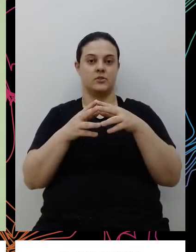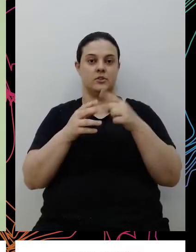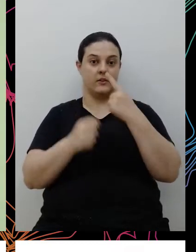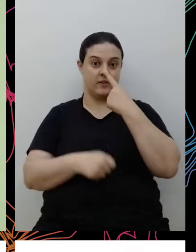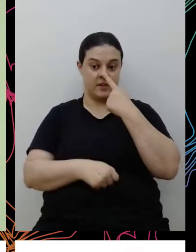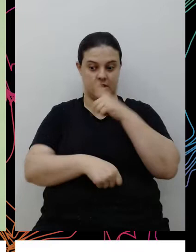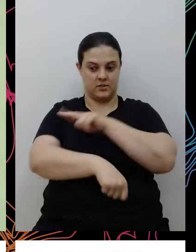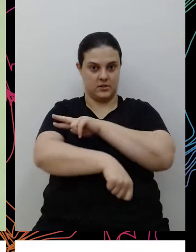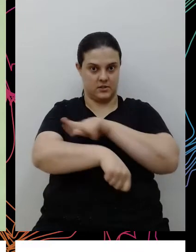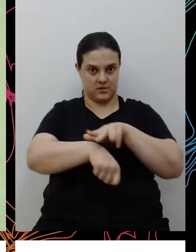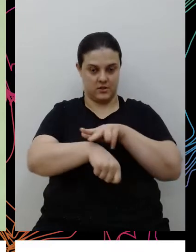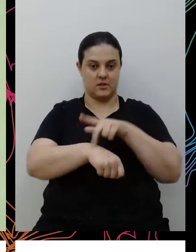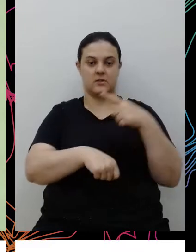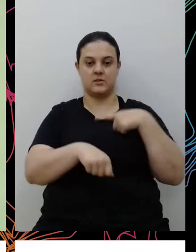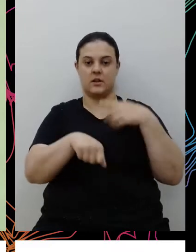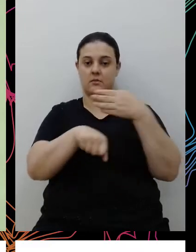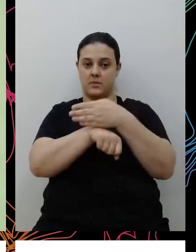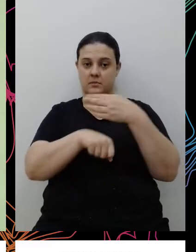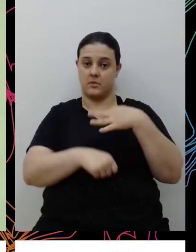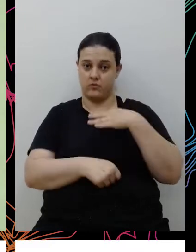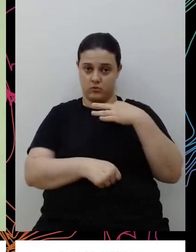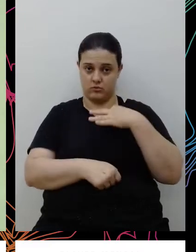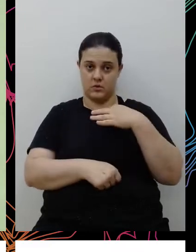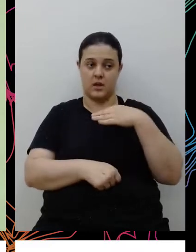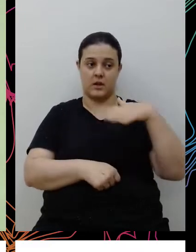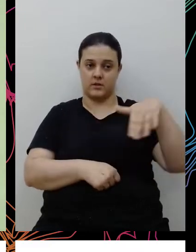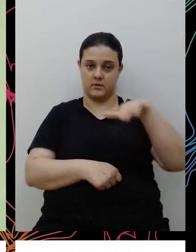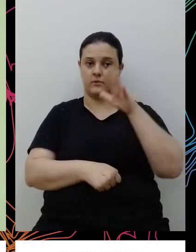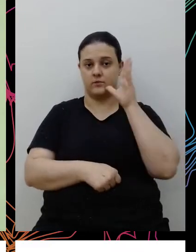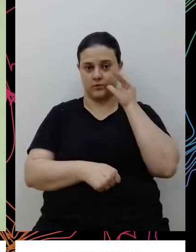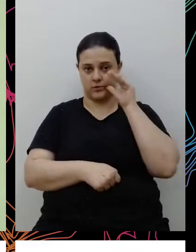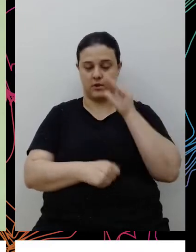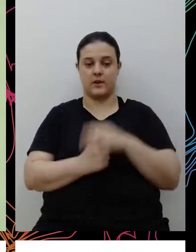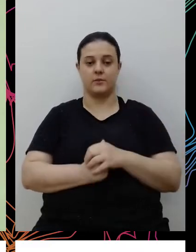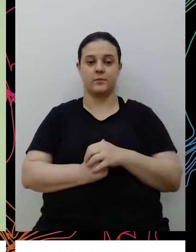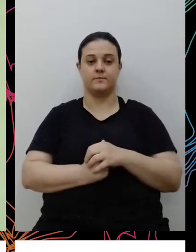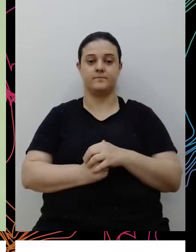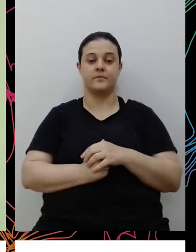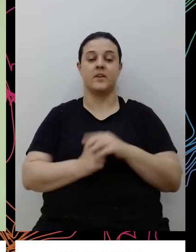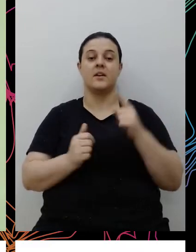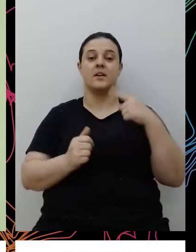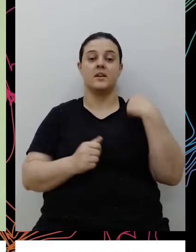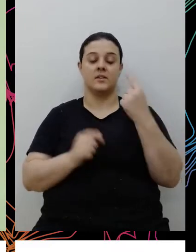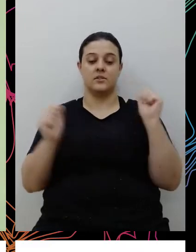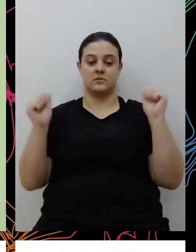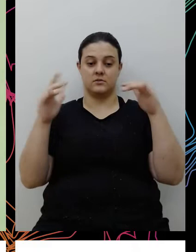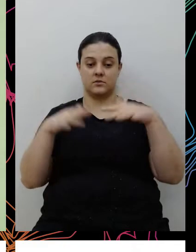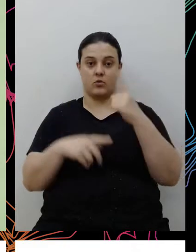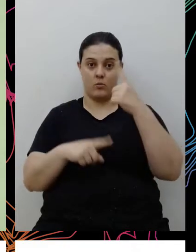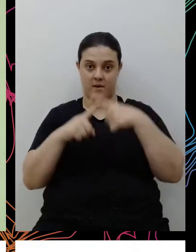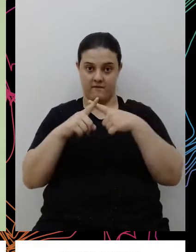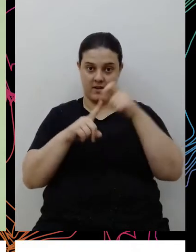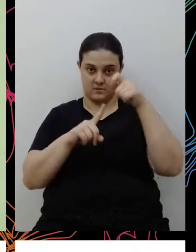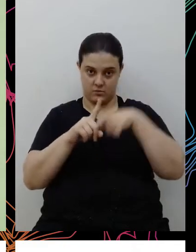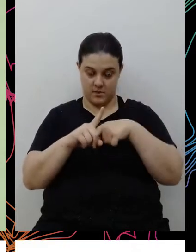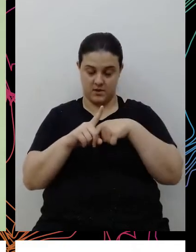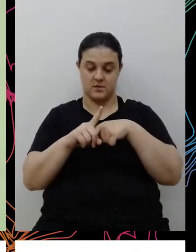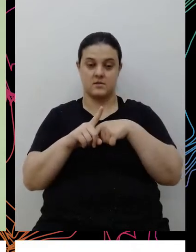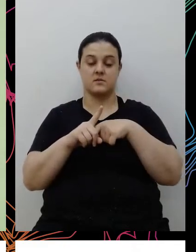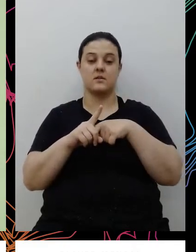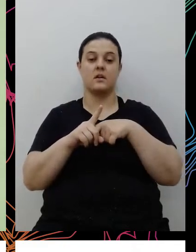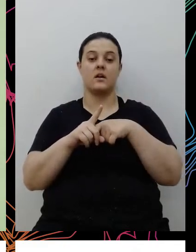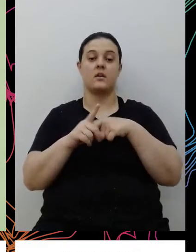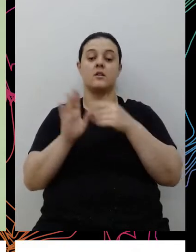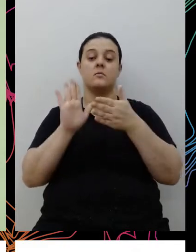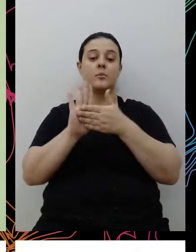tem a participação voluntária dos nossos colaboradores e a gente se reúne uma vez por mês para propor aquelas